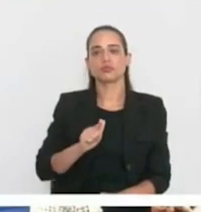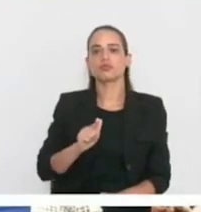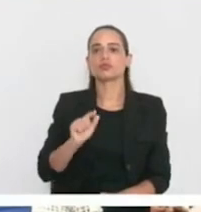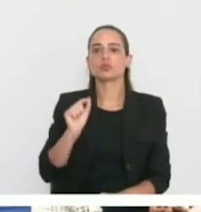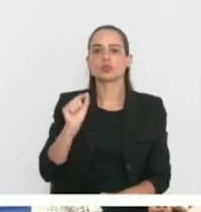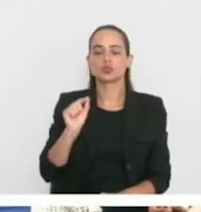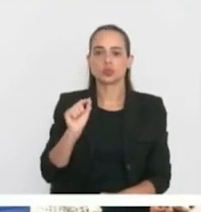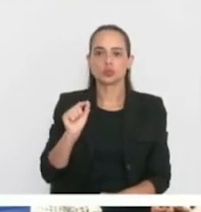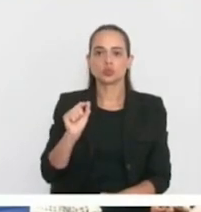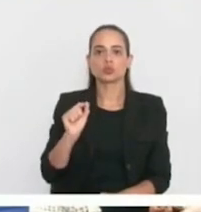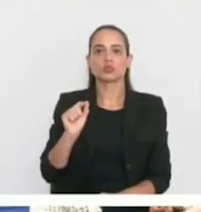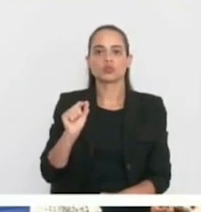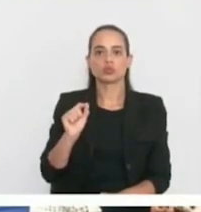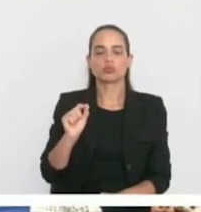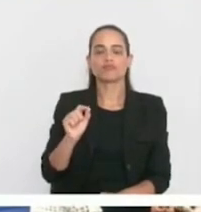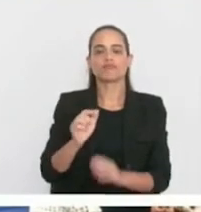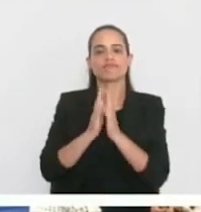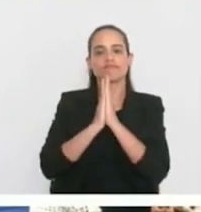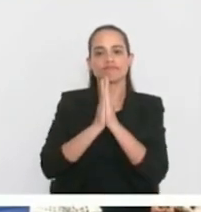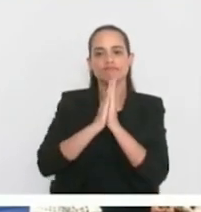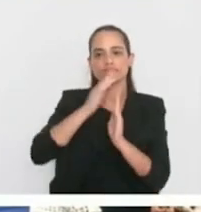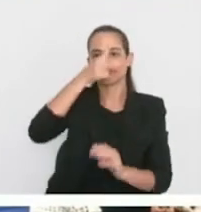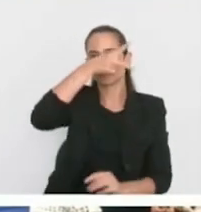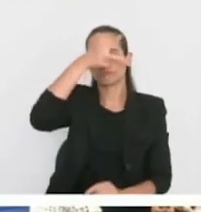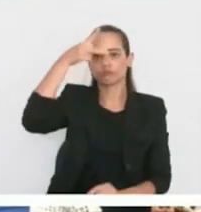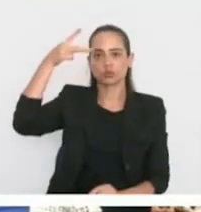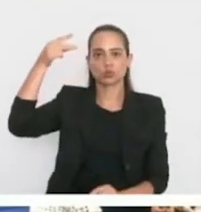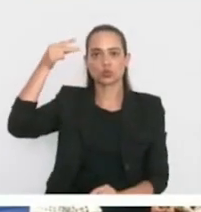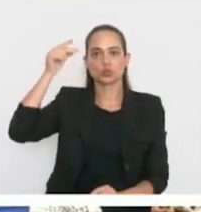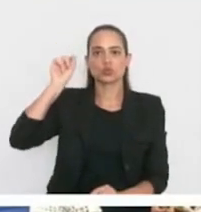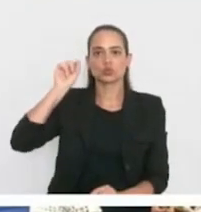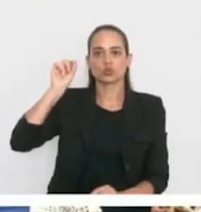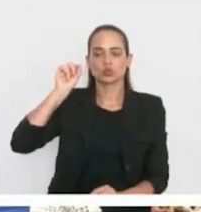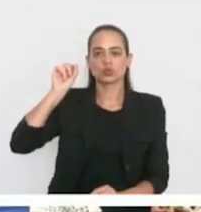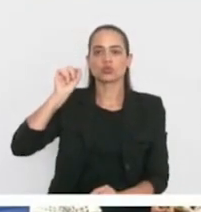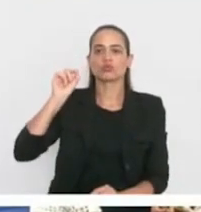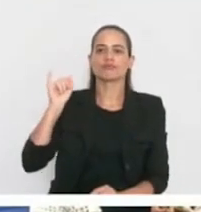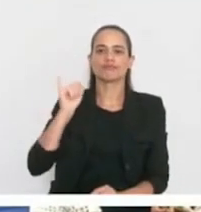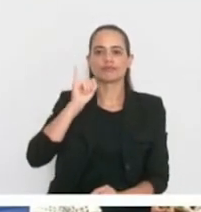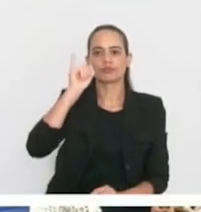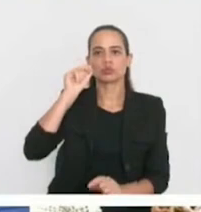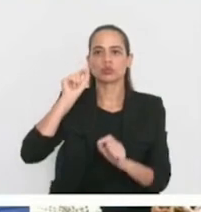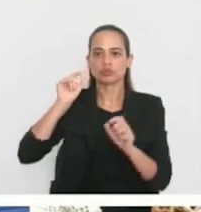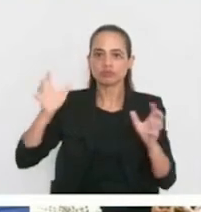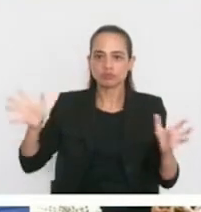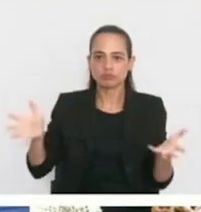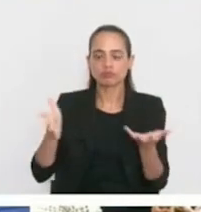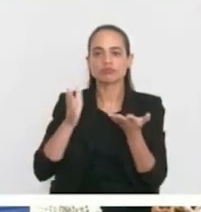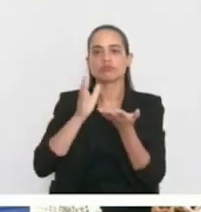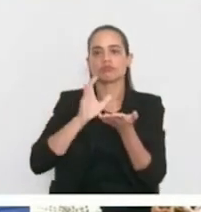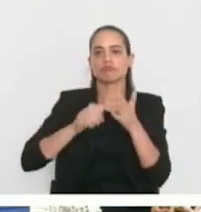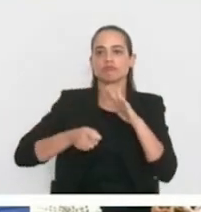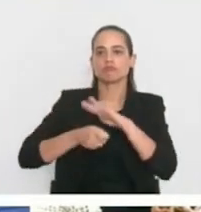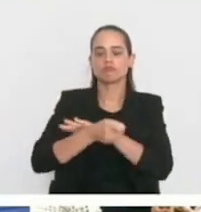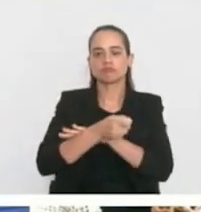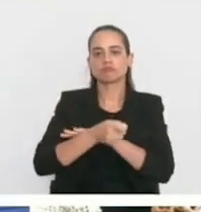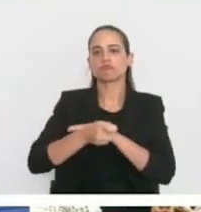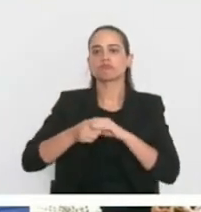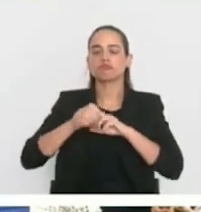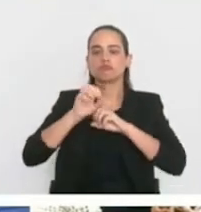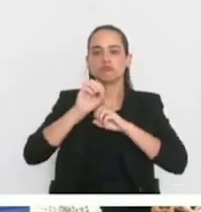mais pedir ao executivo investimento em educação, qualificação dos professores,